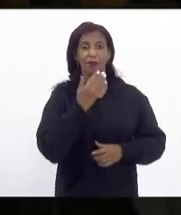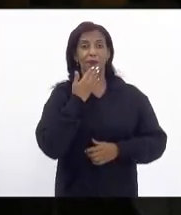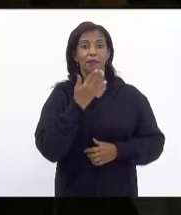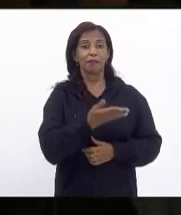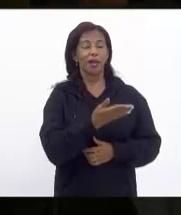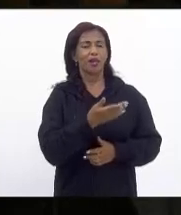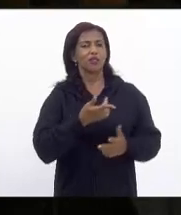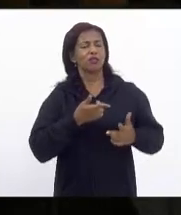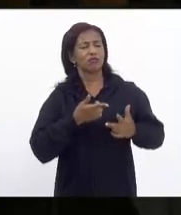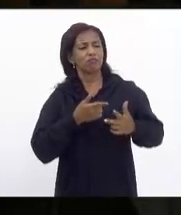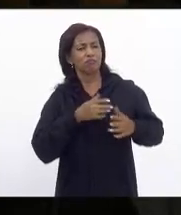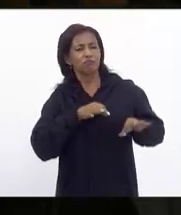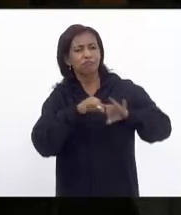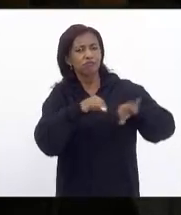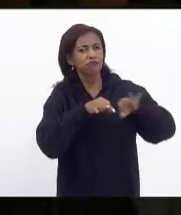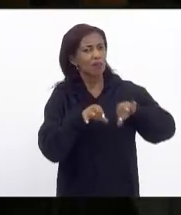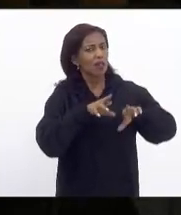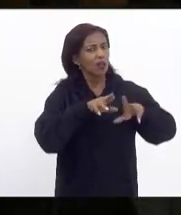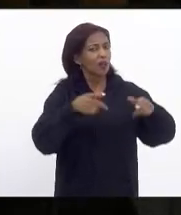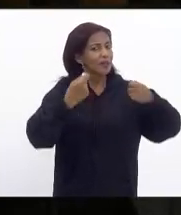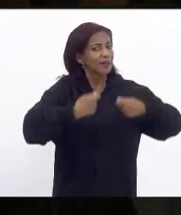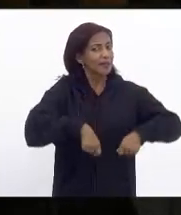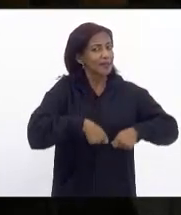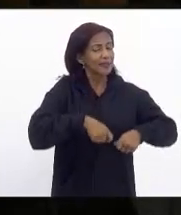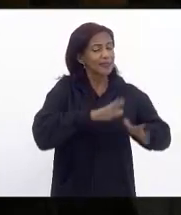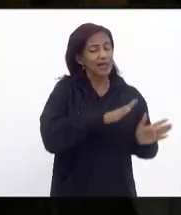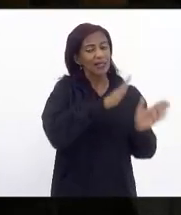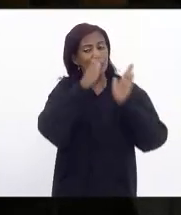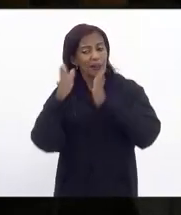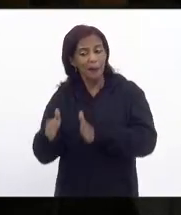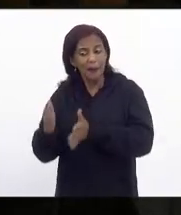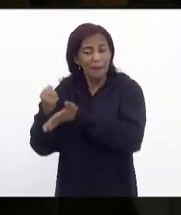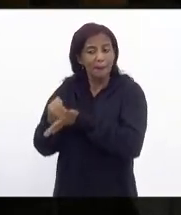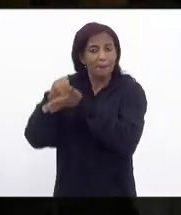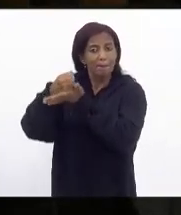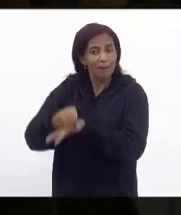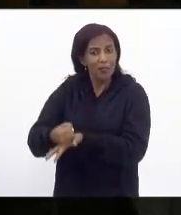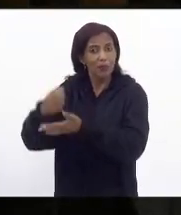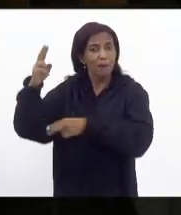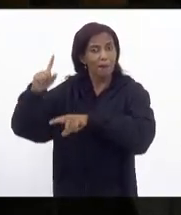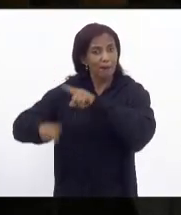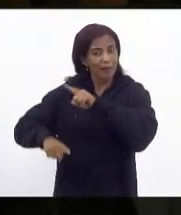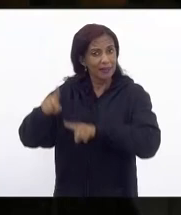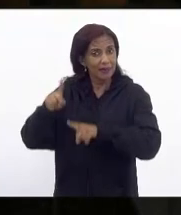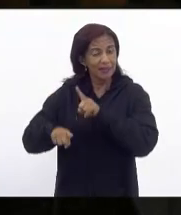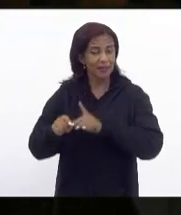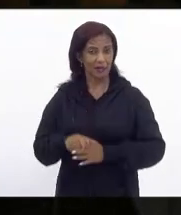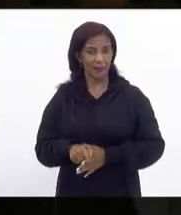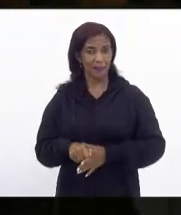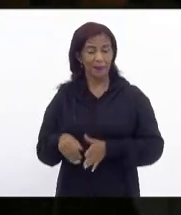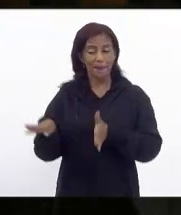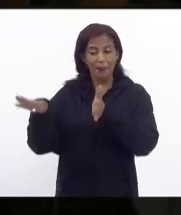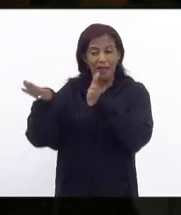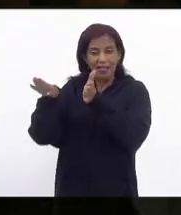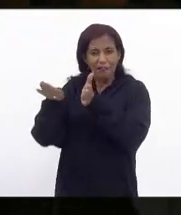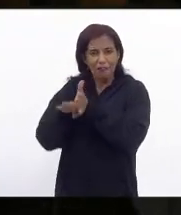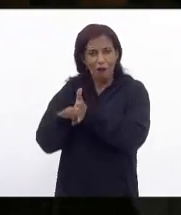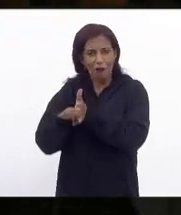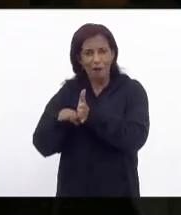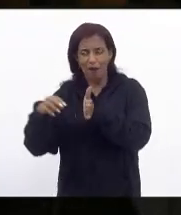dispositivos que não são necessários de um transporte de carga se não vejamos plataformas de embarque e desembarque